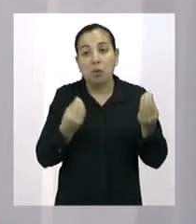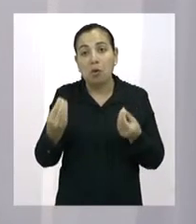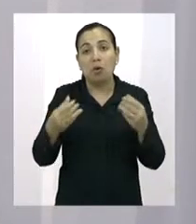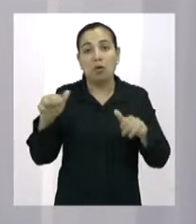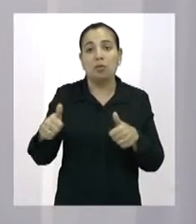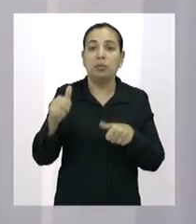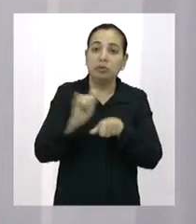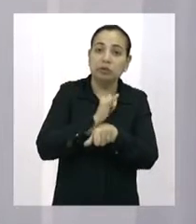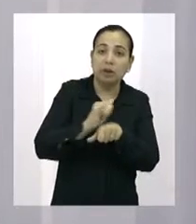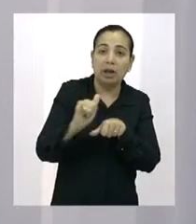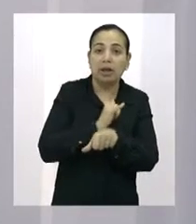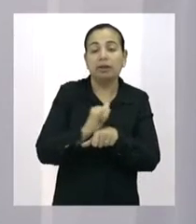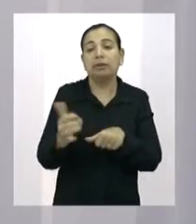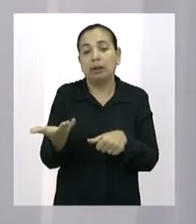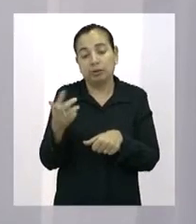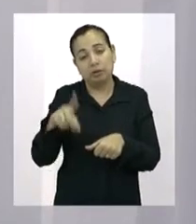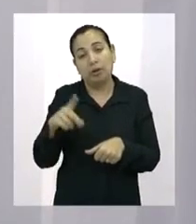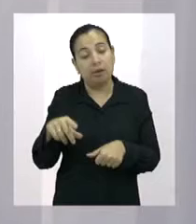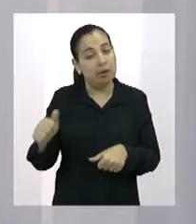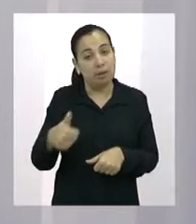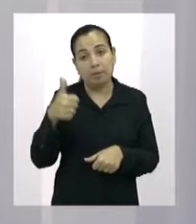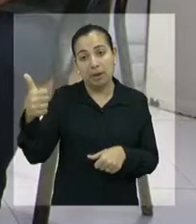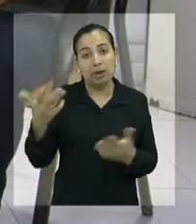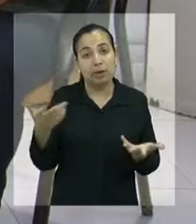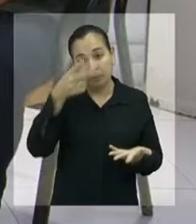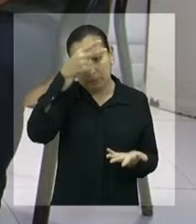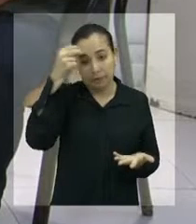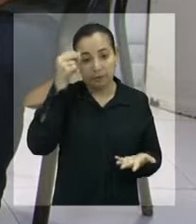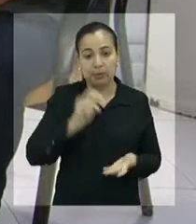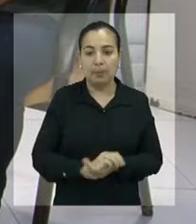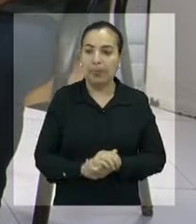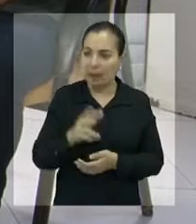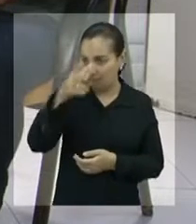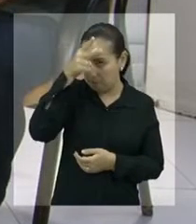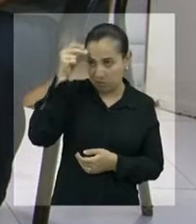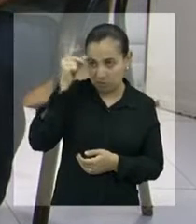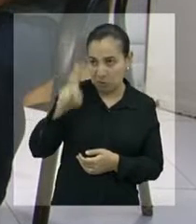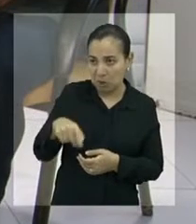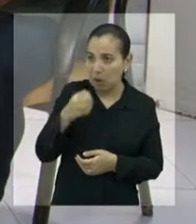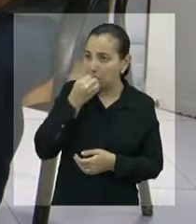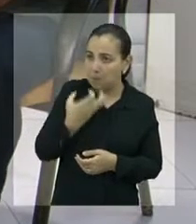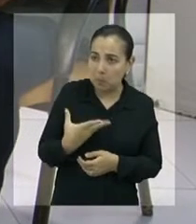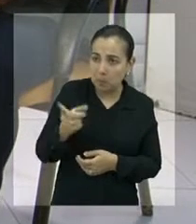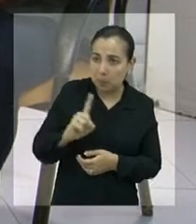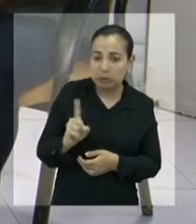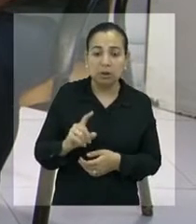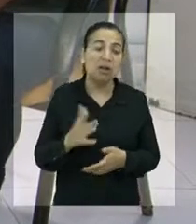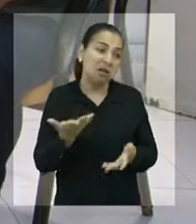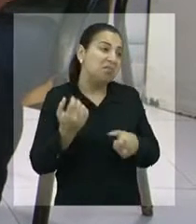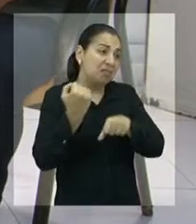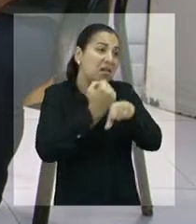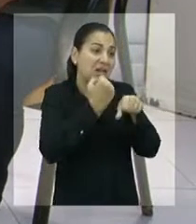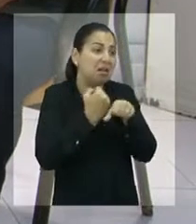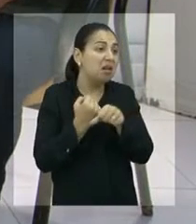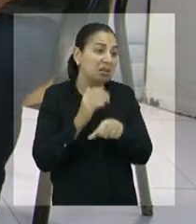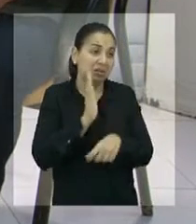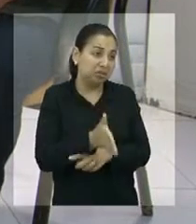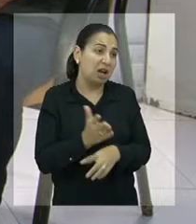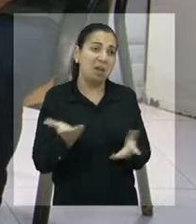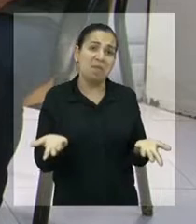aí, da José Avelino, a intervenção do município, então, não foi satisfatória? Olha, fizeram a reforma, mas há